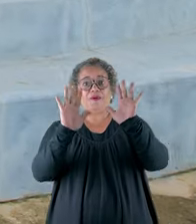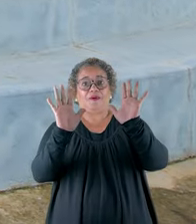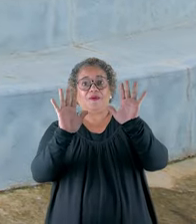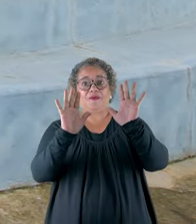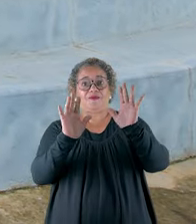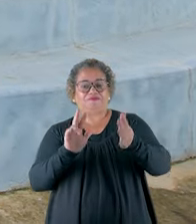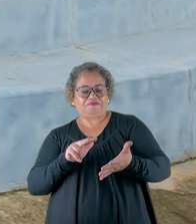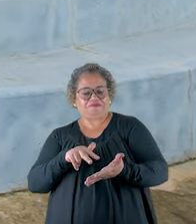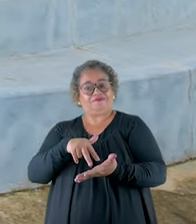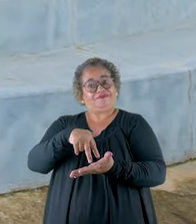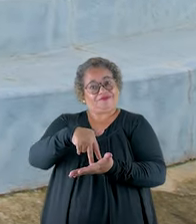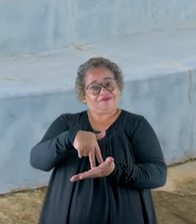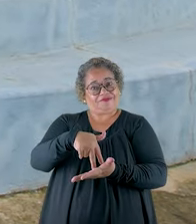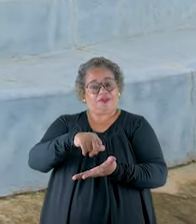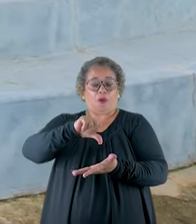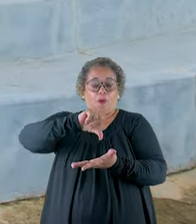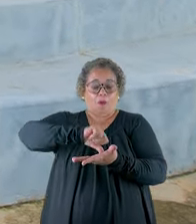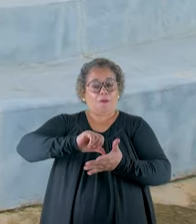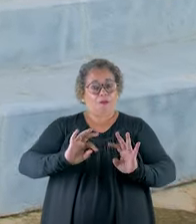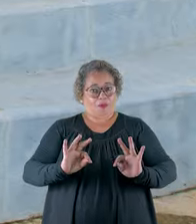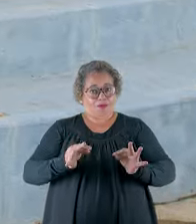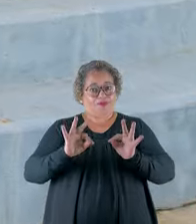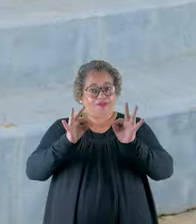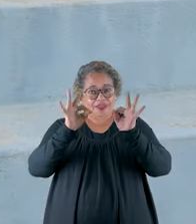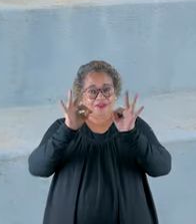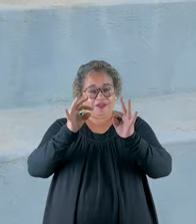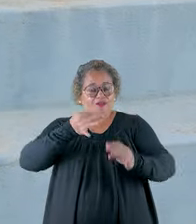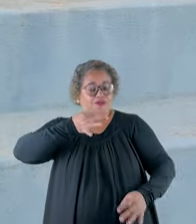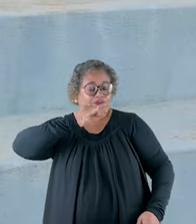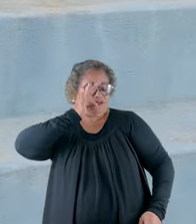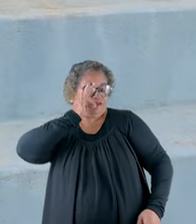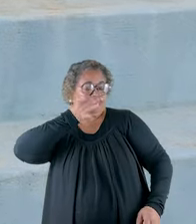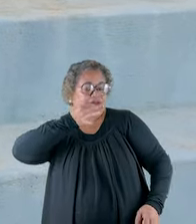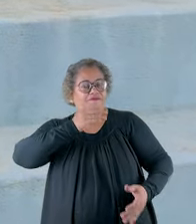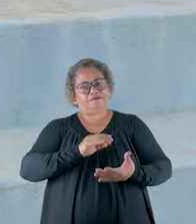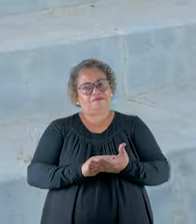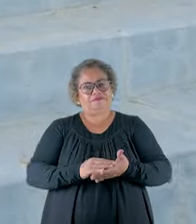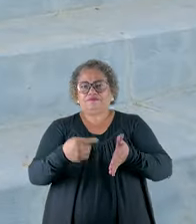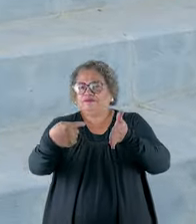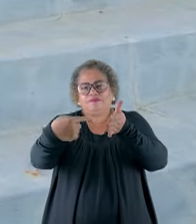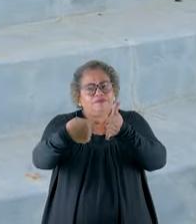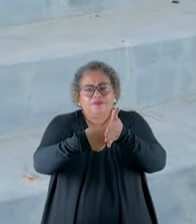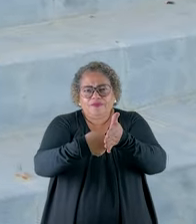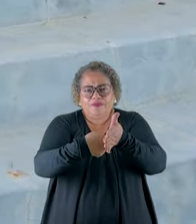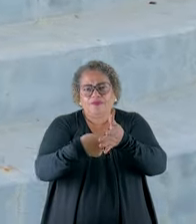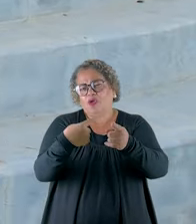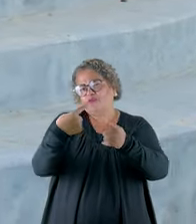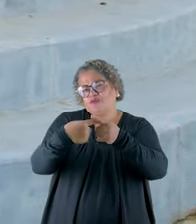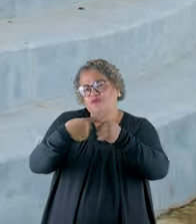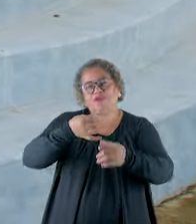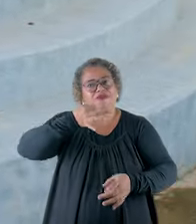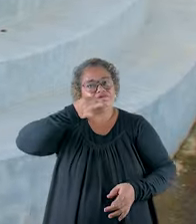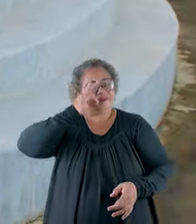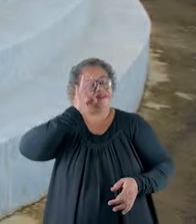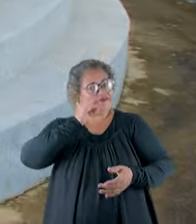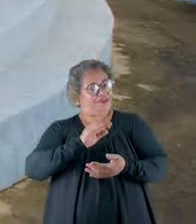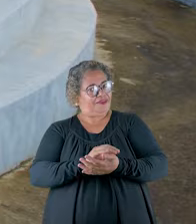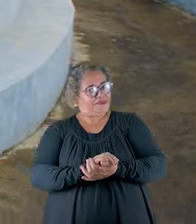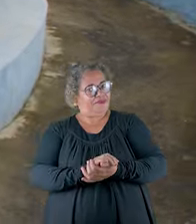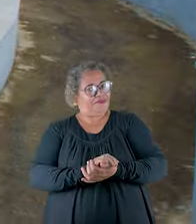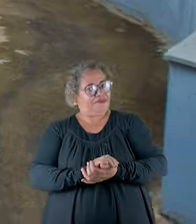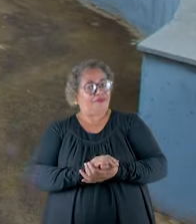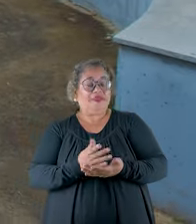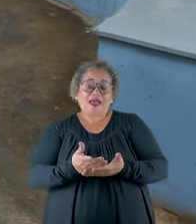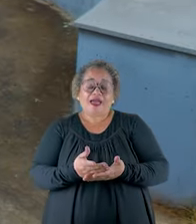Opa, sou eu de novo. Eu tô aqui no polo tecnológico tomando um cafezinho. E aí você me pergunta por que